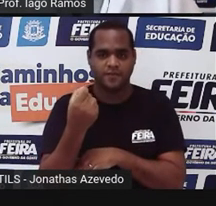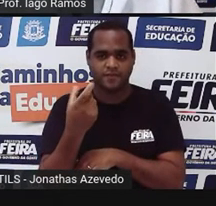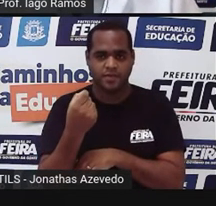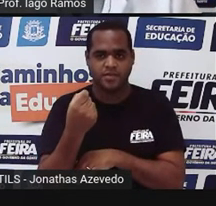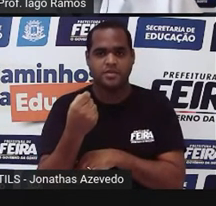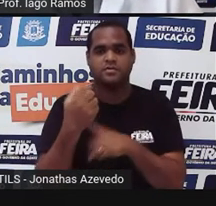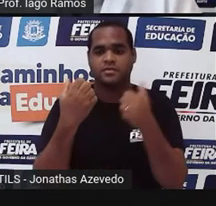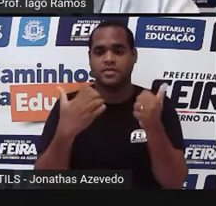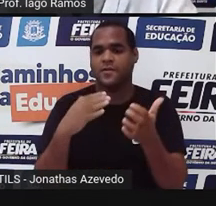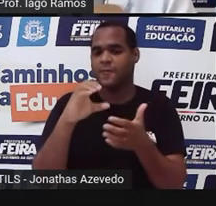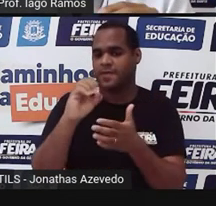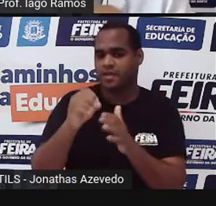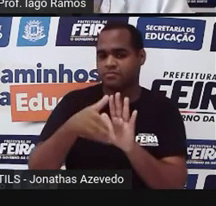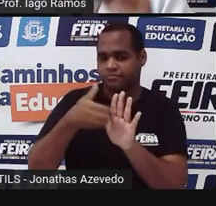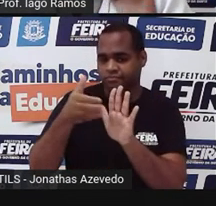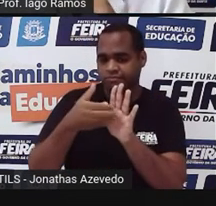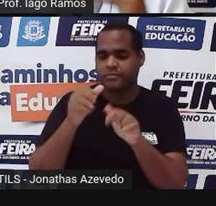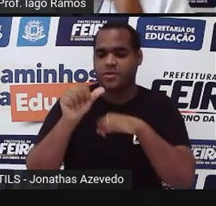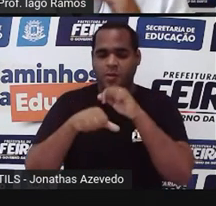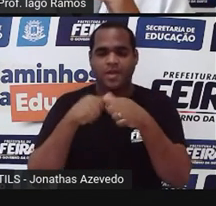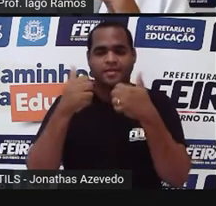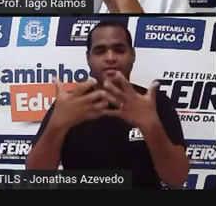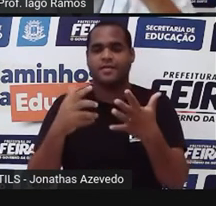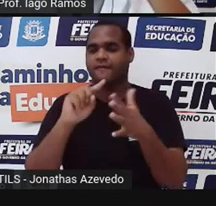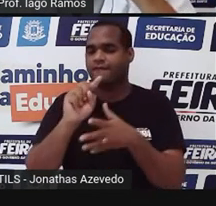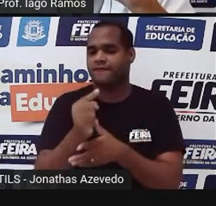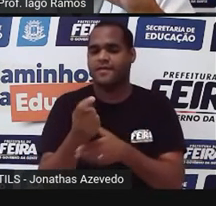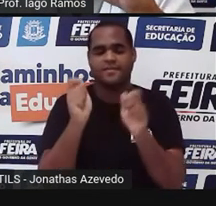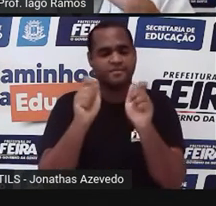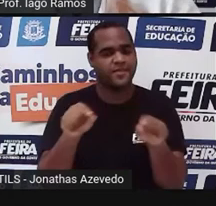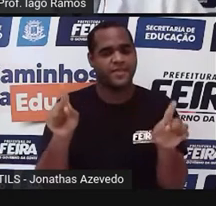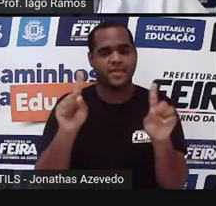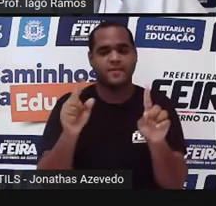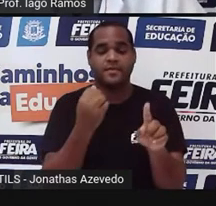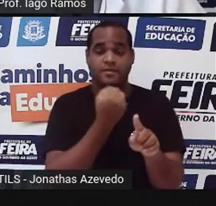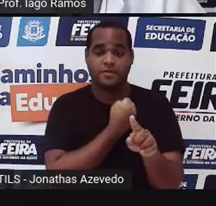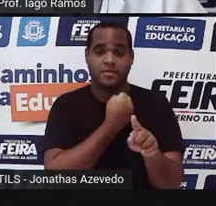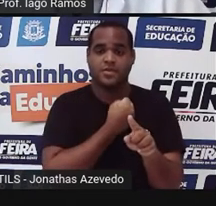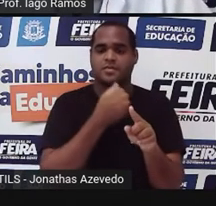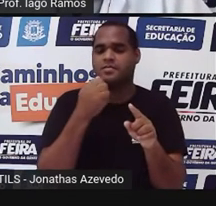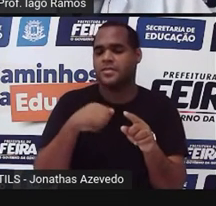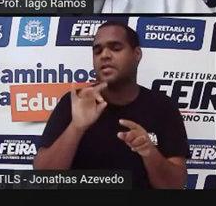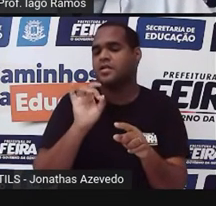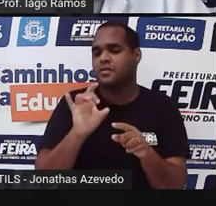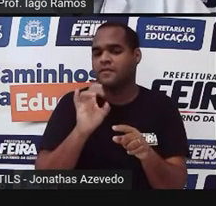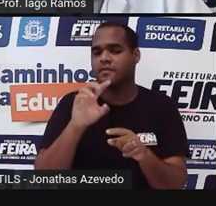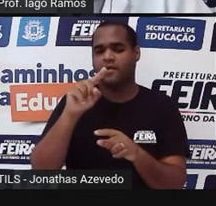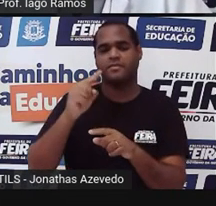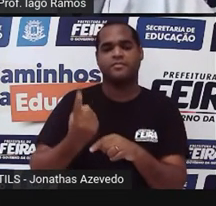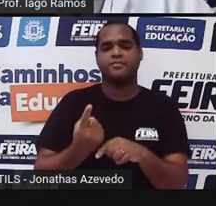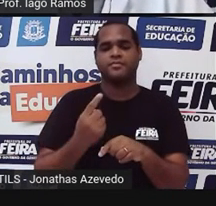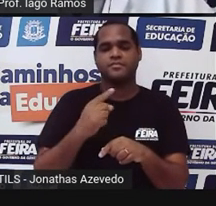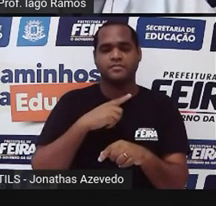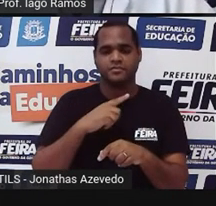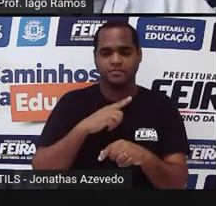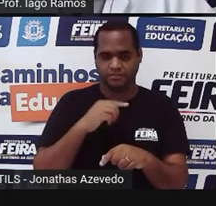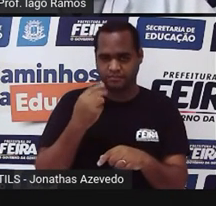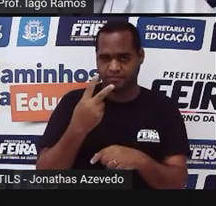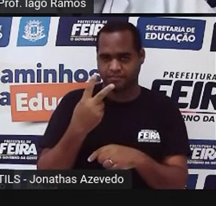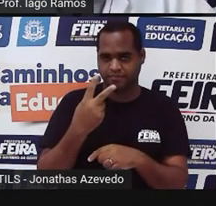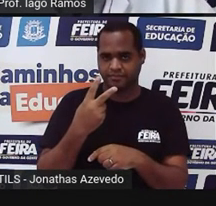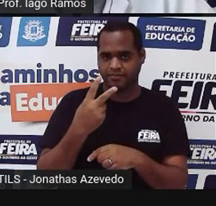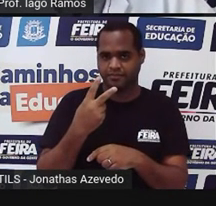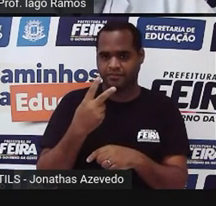novo no resto. Não precisa mais colocar vírgula, porque o número só pode ter uma vírgula. E aí eu faço a divisão. 200 por